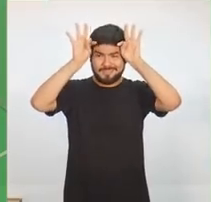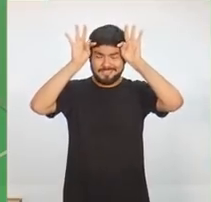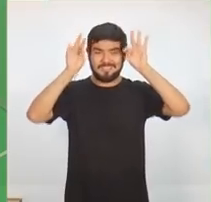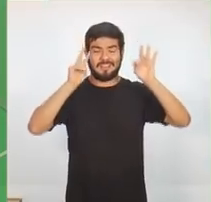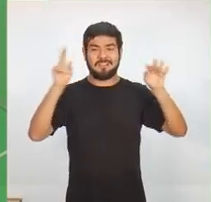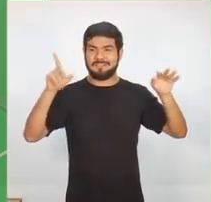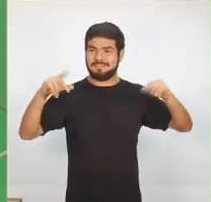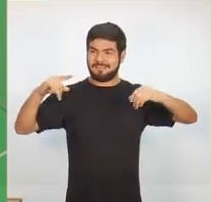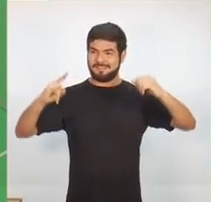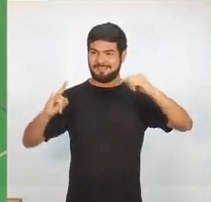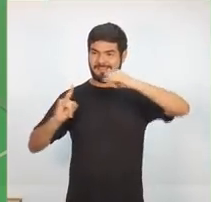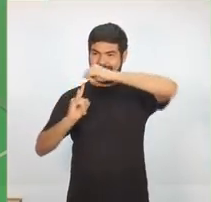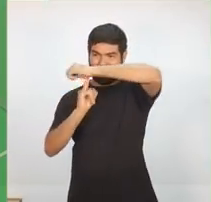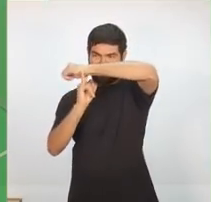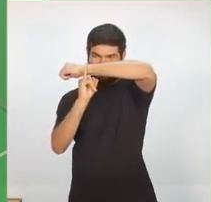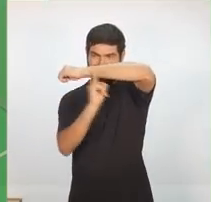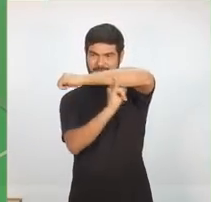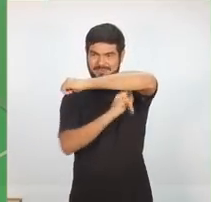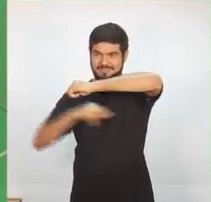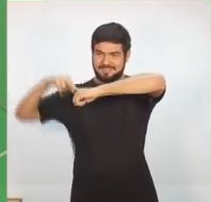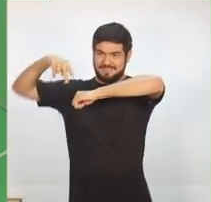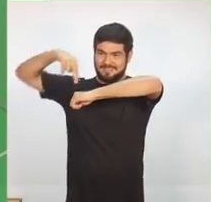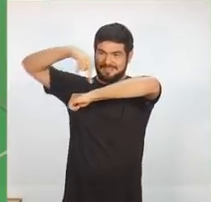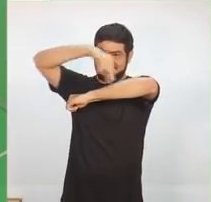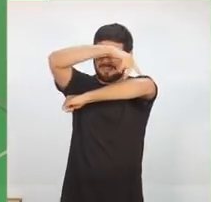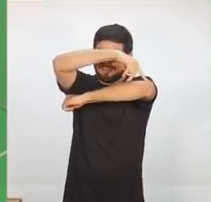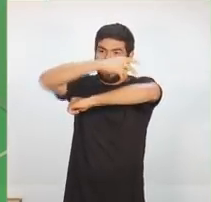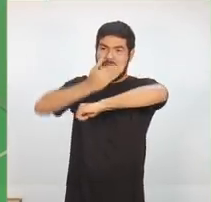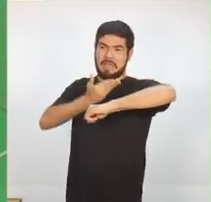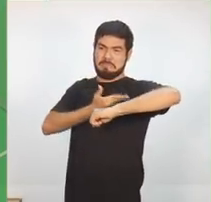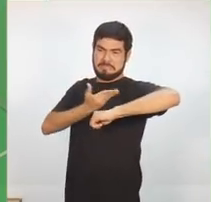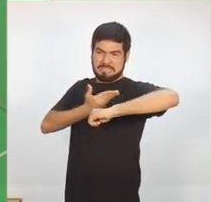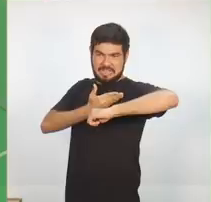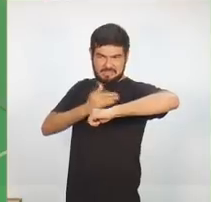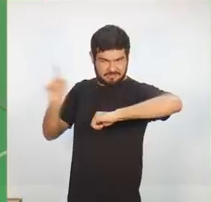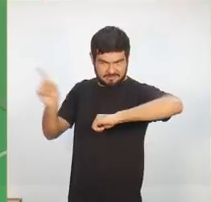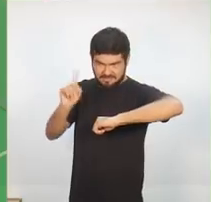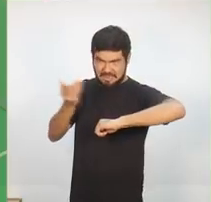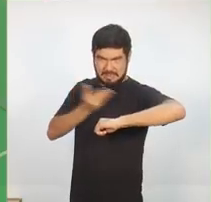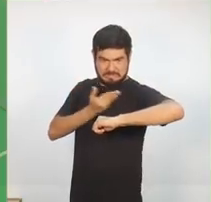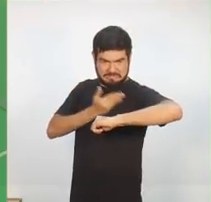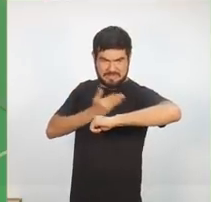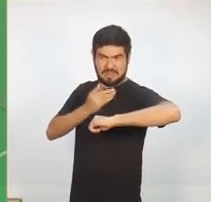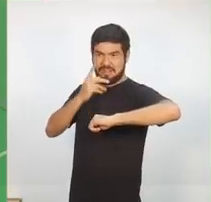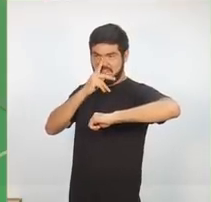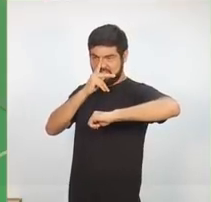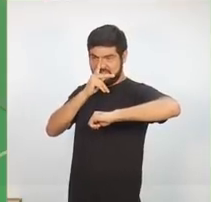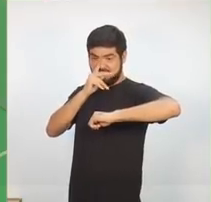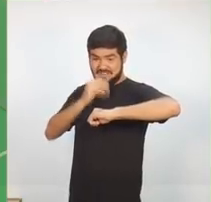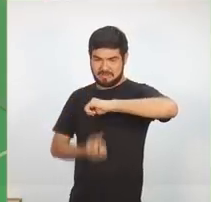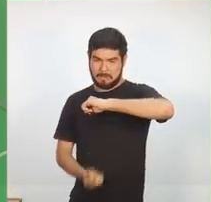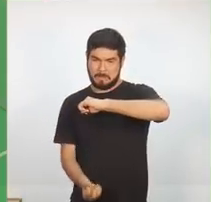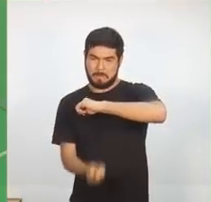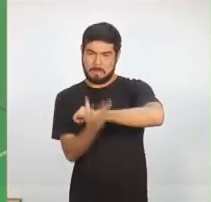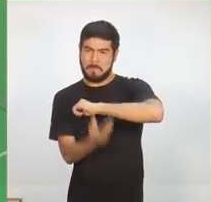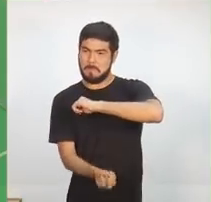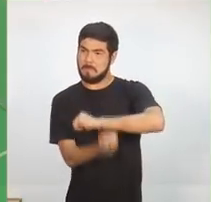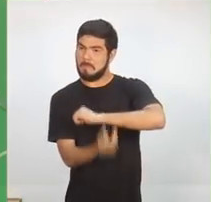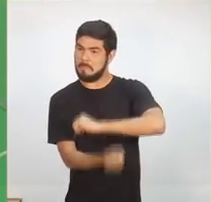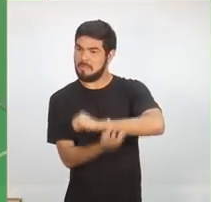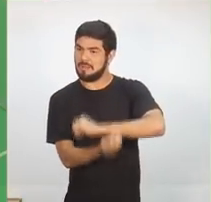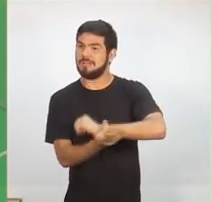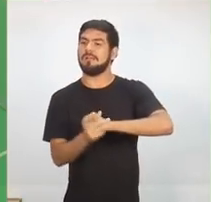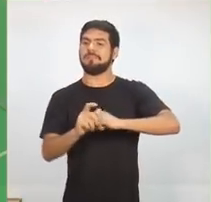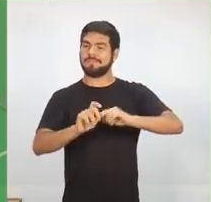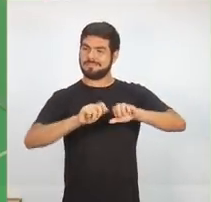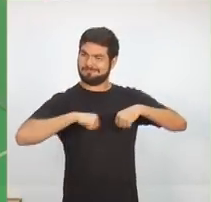da Amizade ali, que na Amizade, naquele momento, o tráfico entra muito fácil. Então, nós temos que reforçar o policiamento para que o tráfico